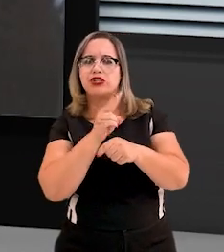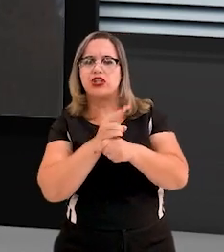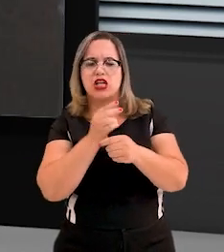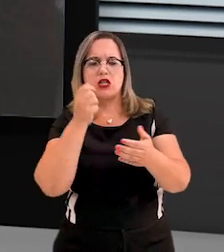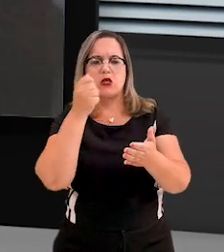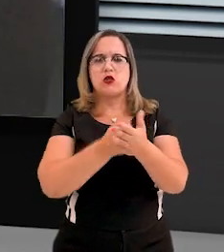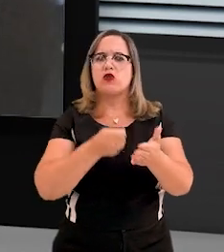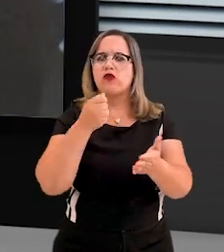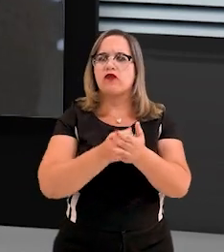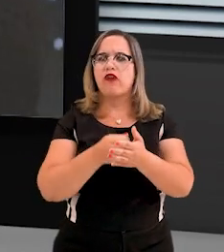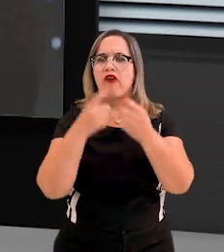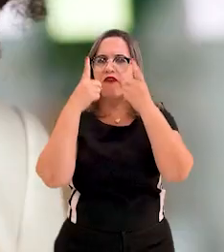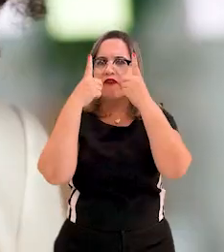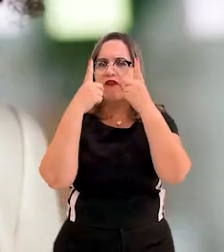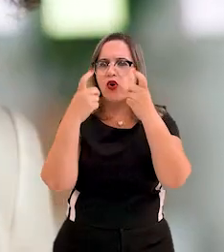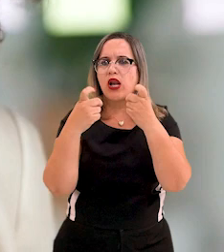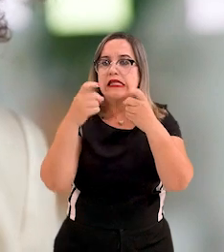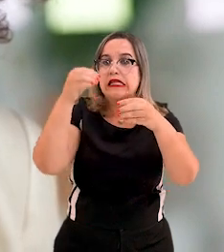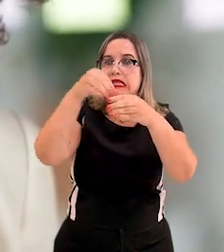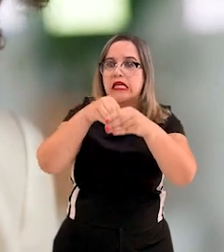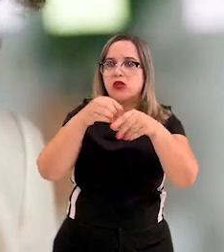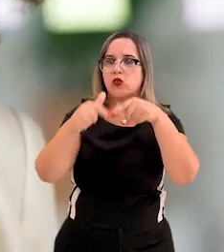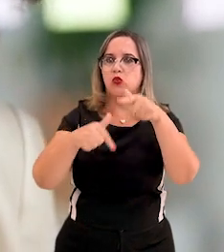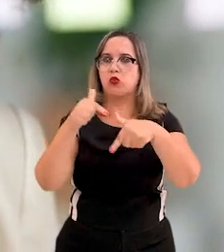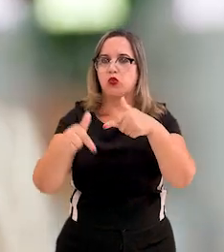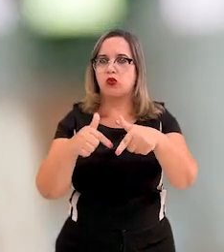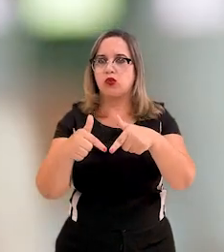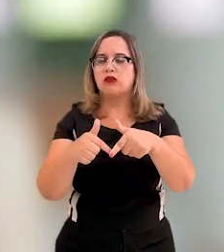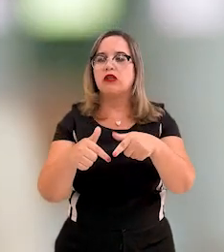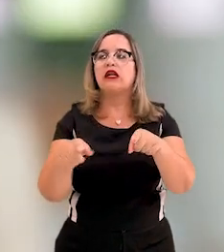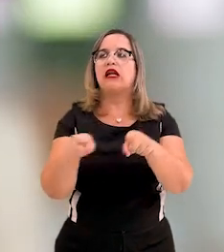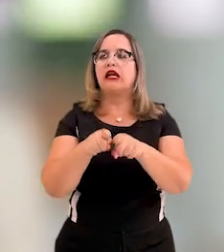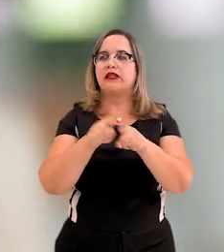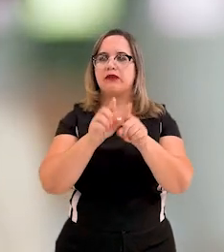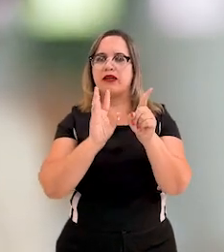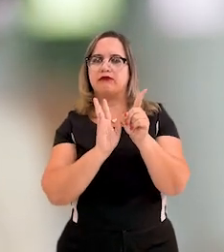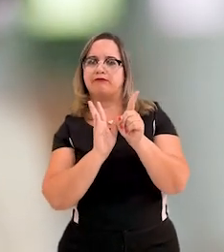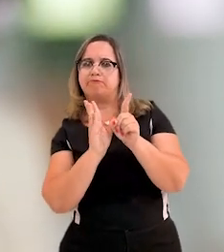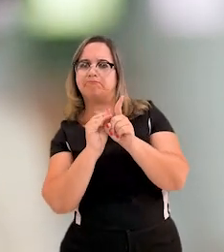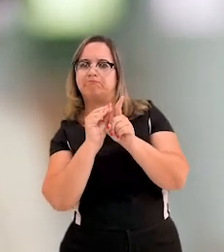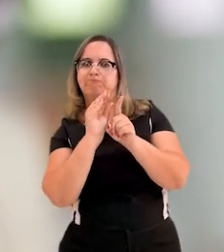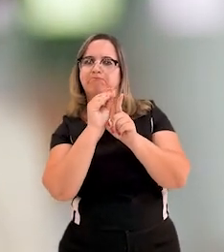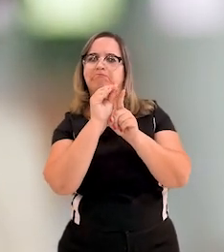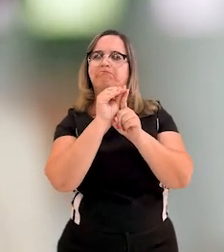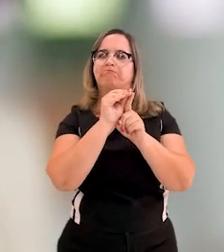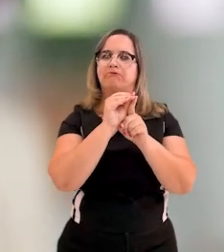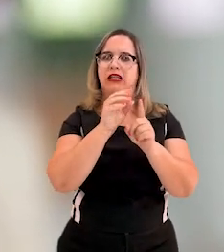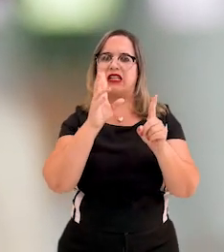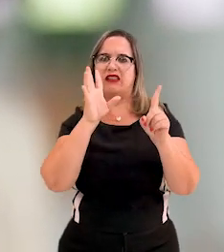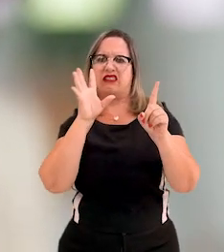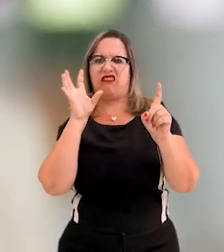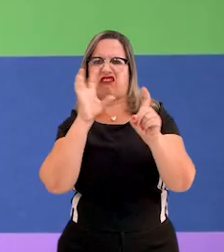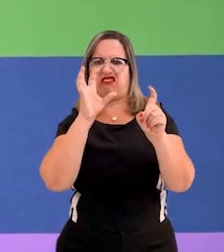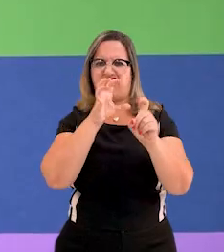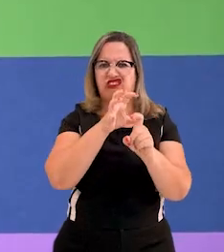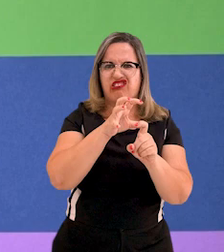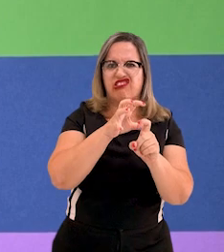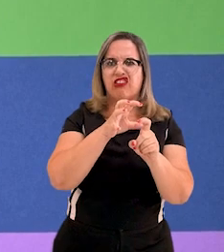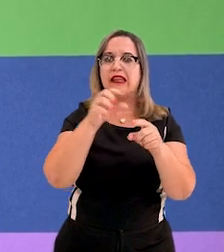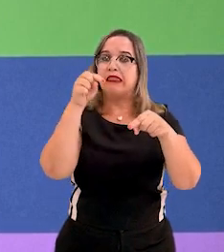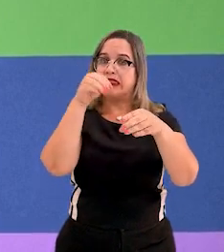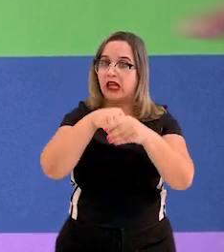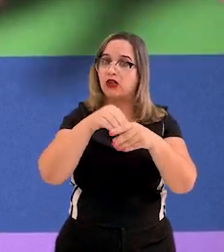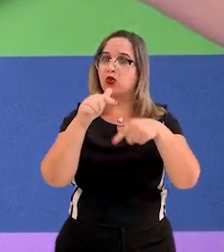e enfrentamento à violência laboral e ao assédio moral e sexual no trabalho